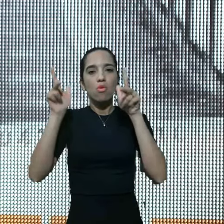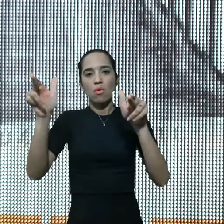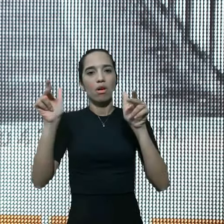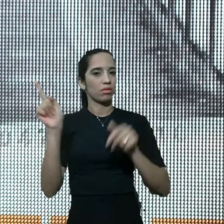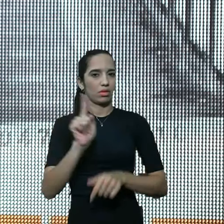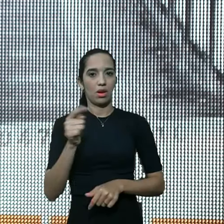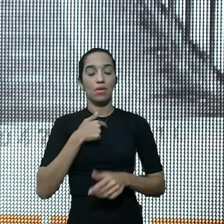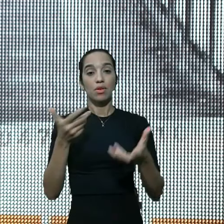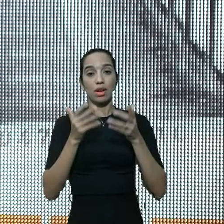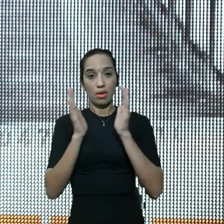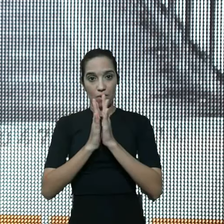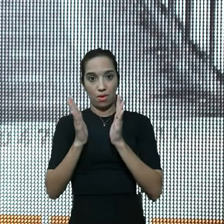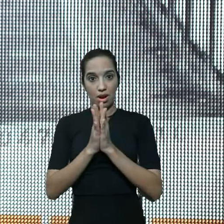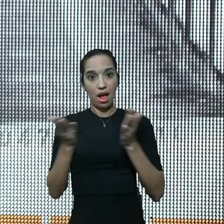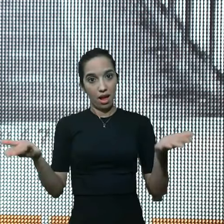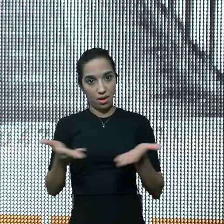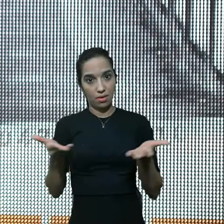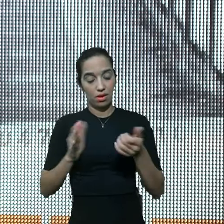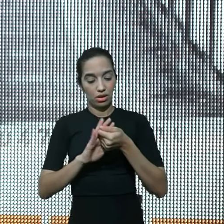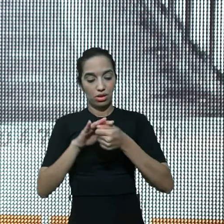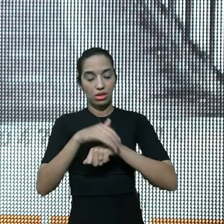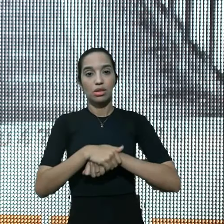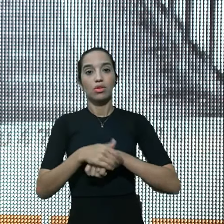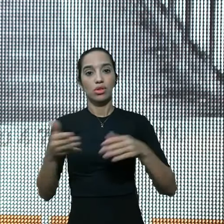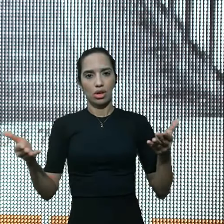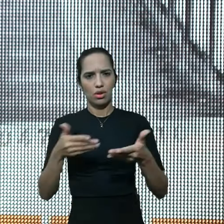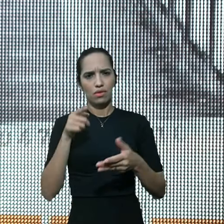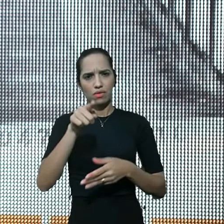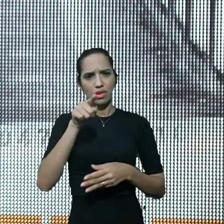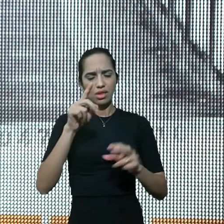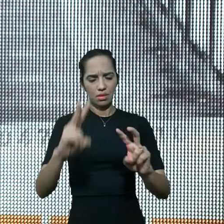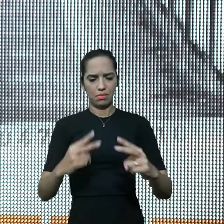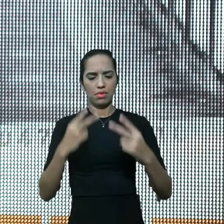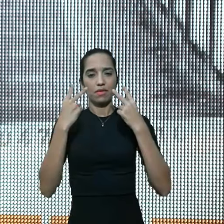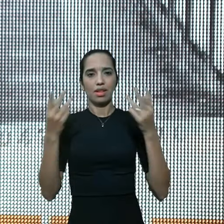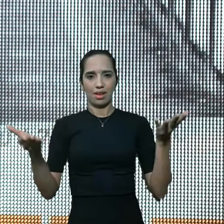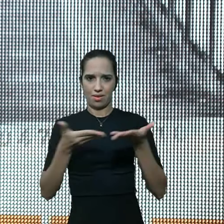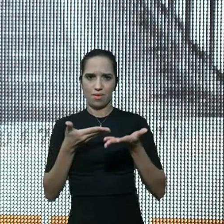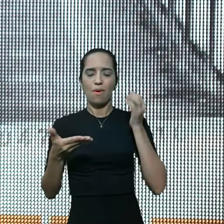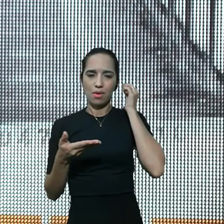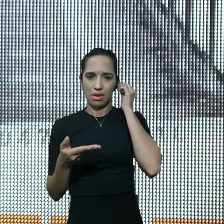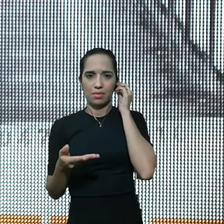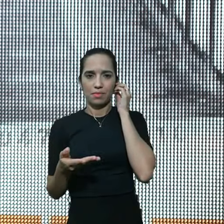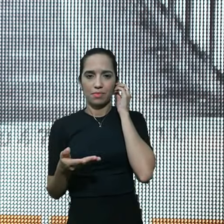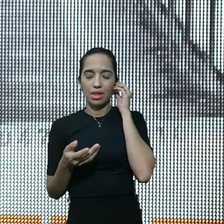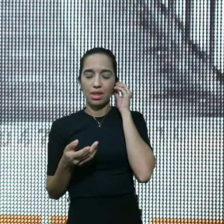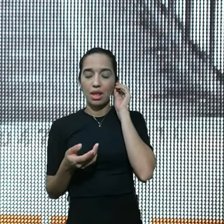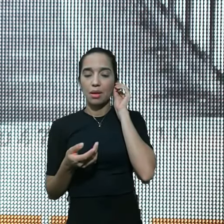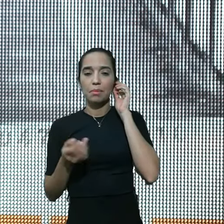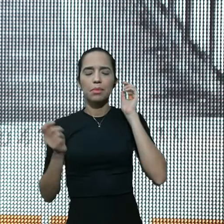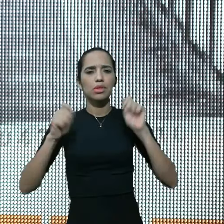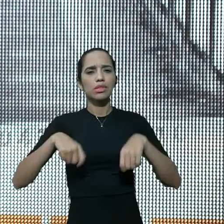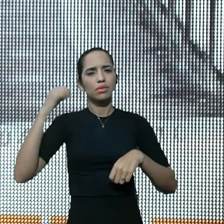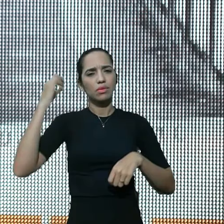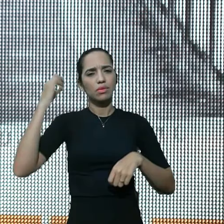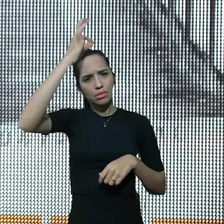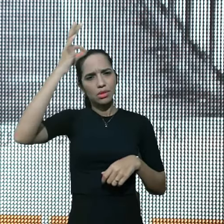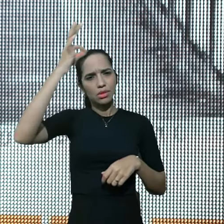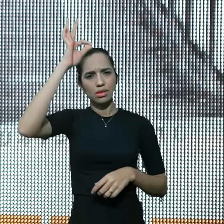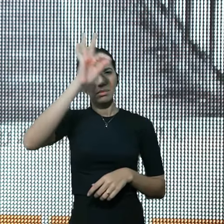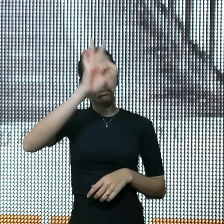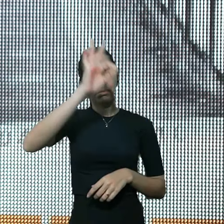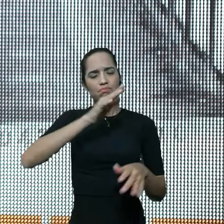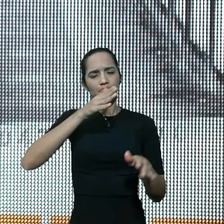orar por você, nessa noite, agora mesmo, quando você está, me ouvindo aí, e que o Espírito Santo, tem ministrado,